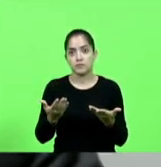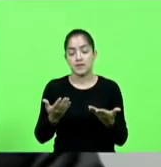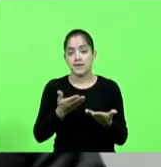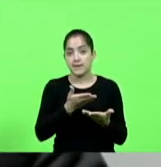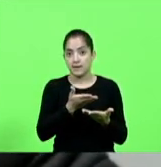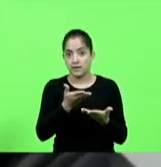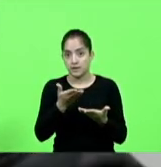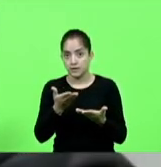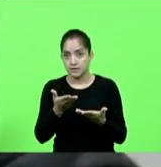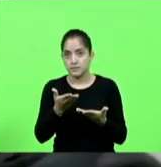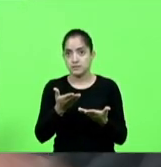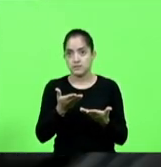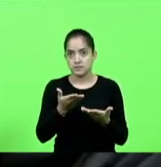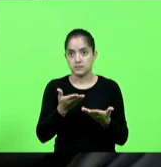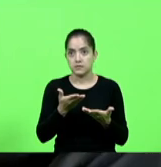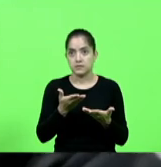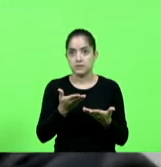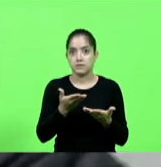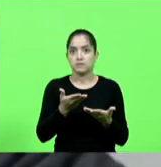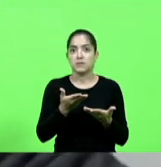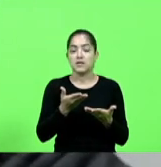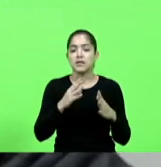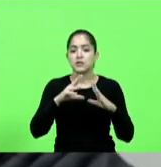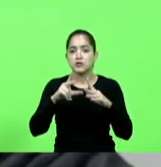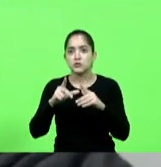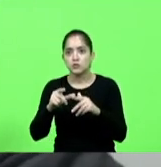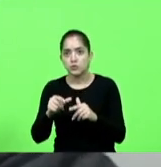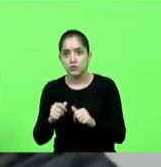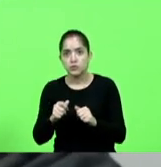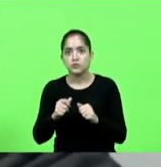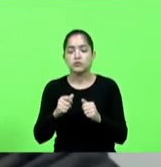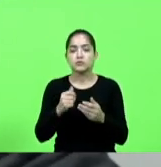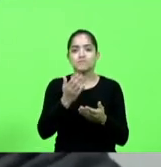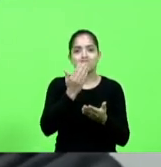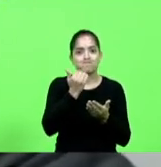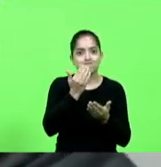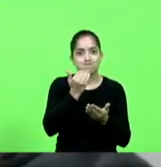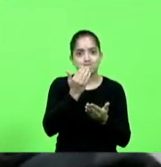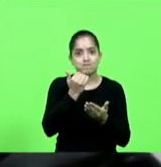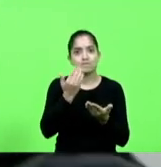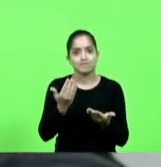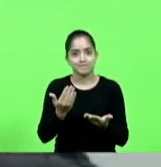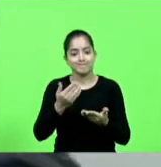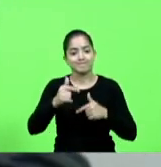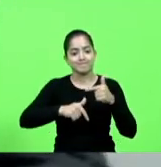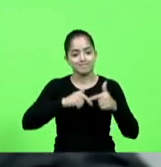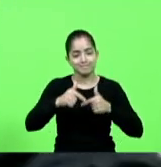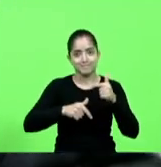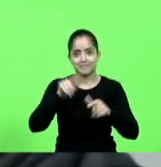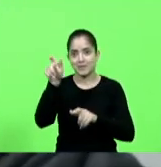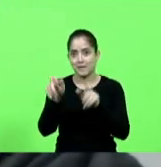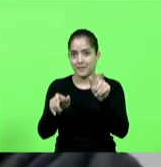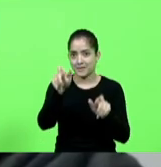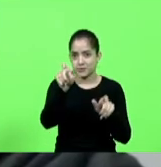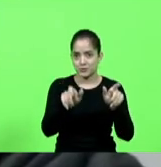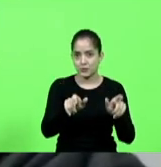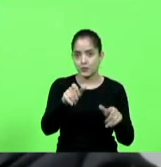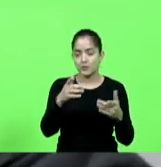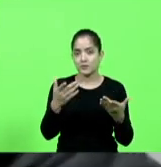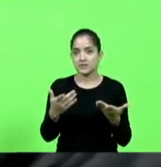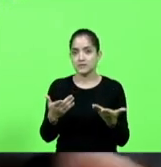que vai às mesas de todos os trabalhadores trabalhadoras